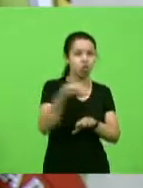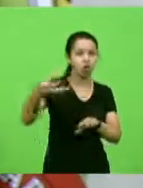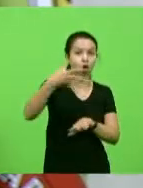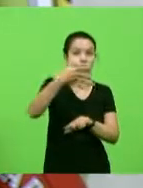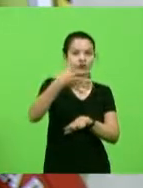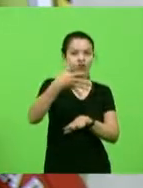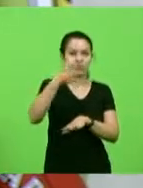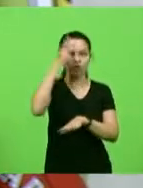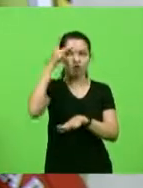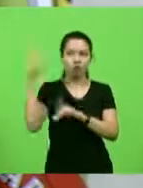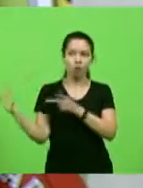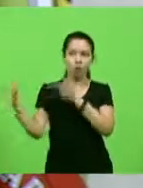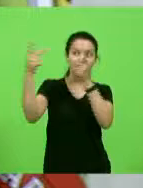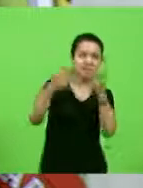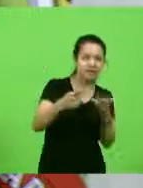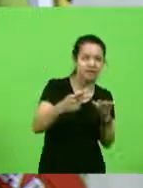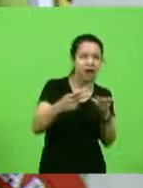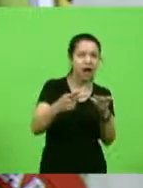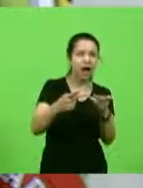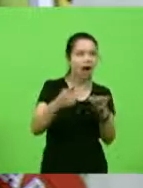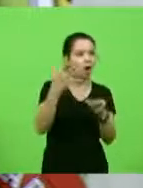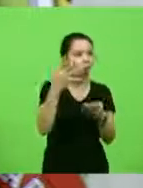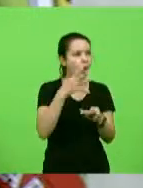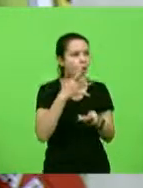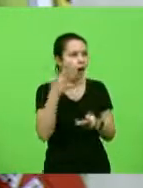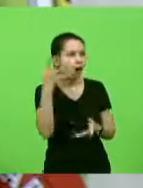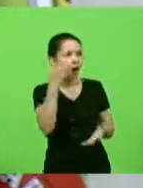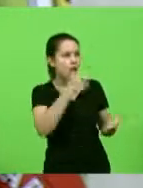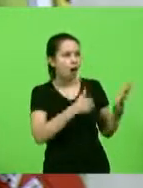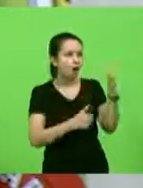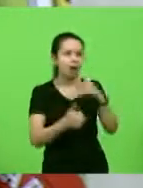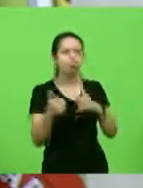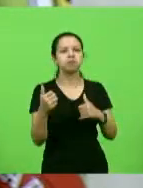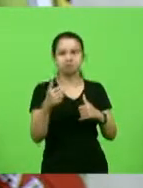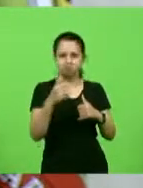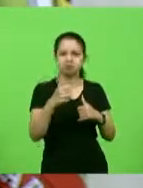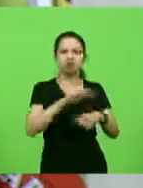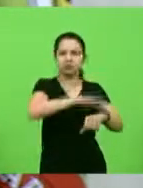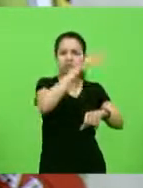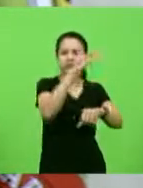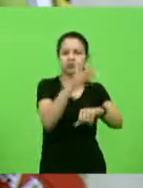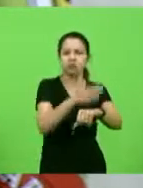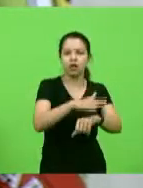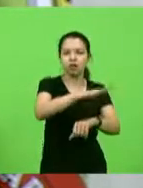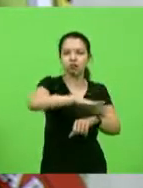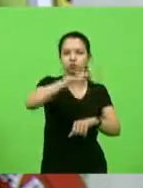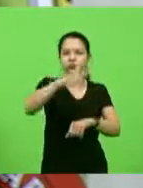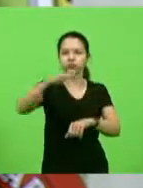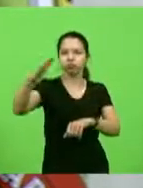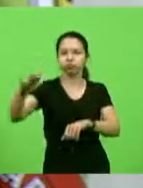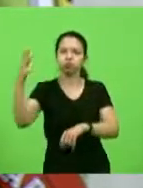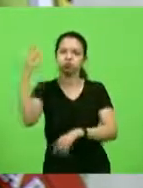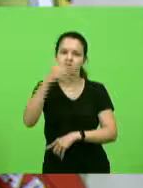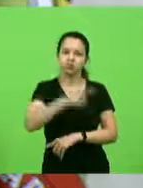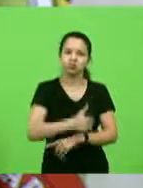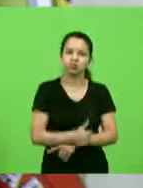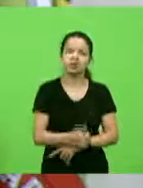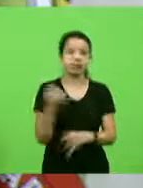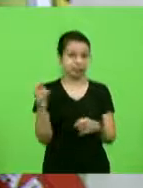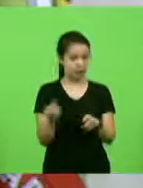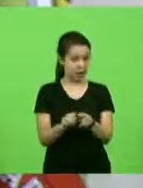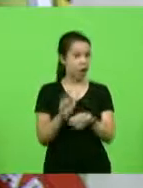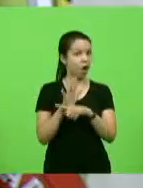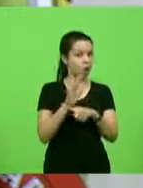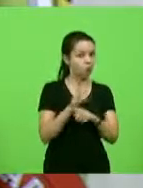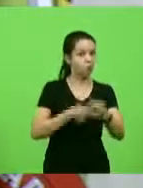belezas de nossas serras e quênios. É um trecho importante para a ligação econômica entre as nossas regiões.